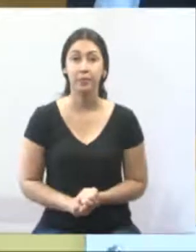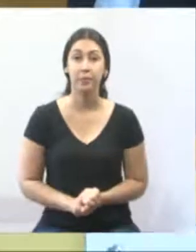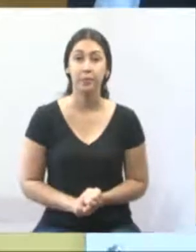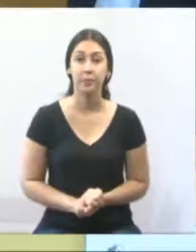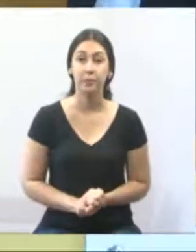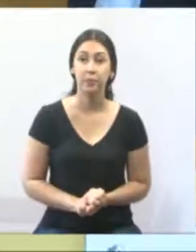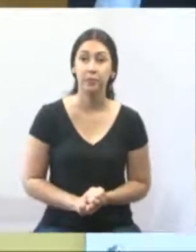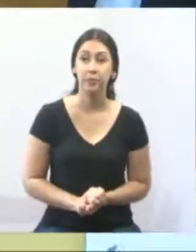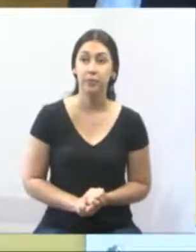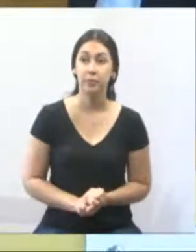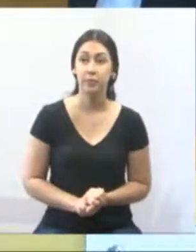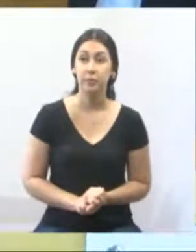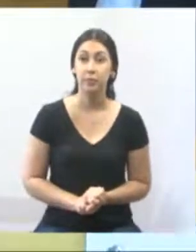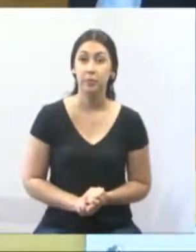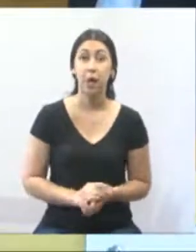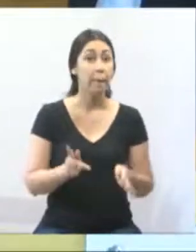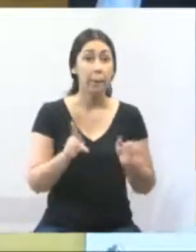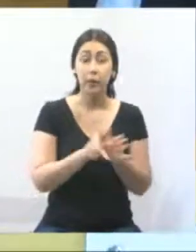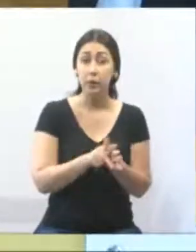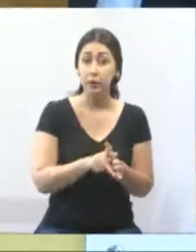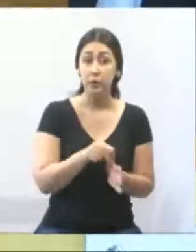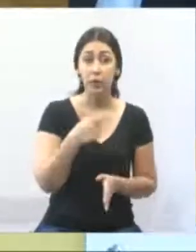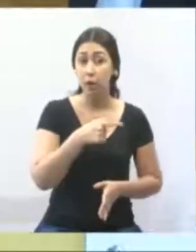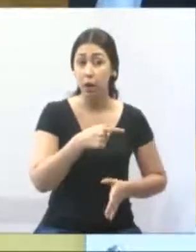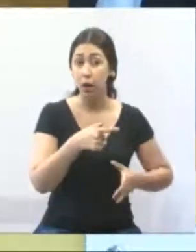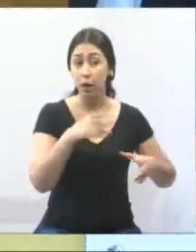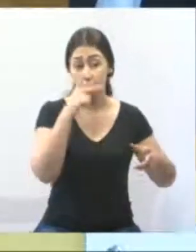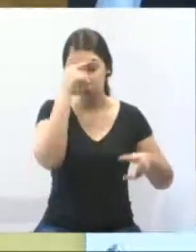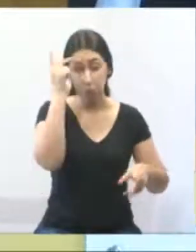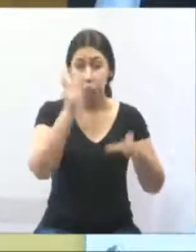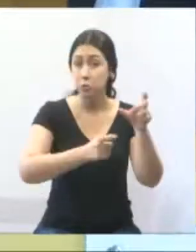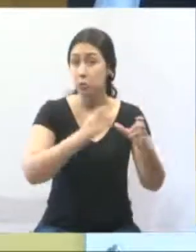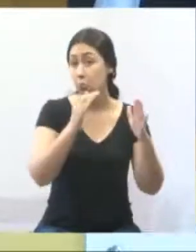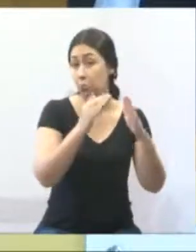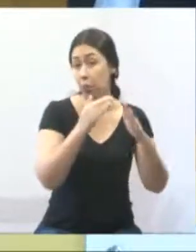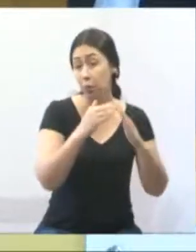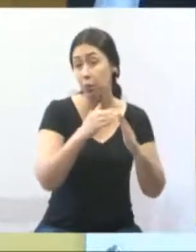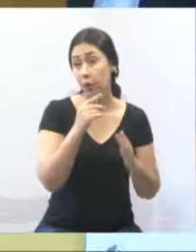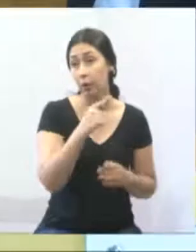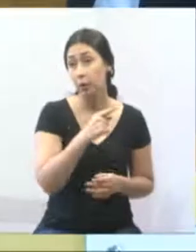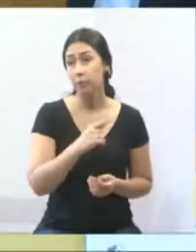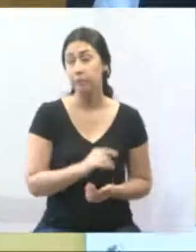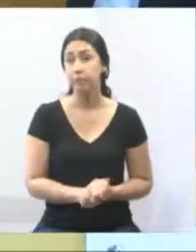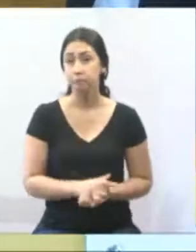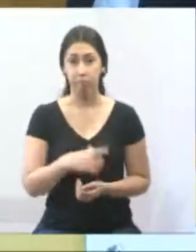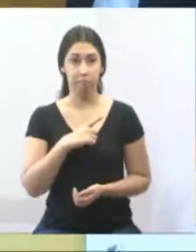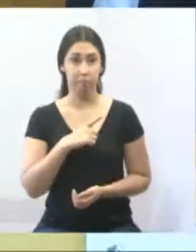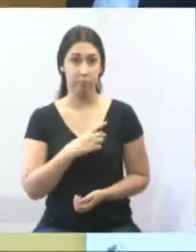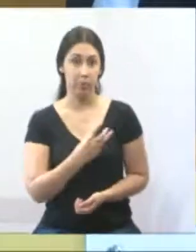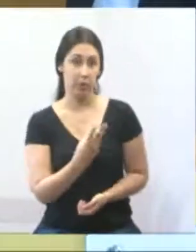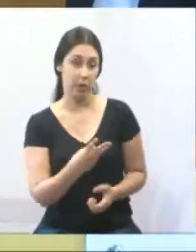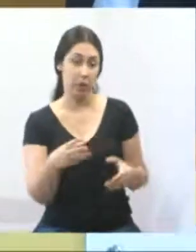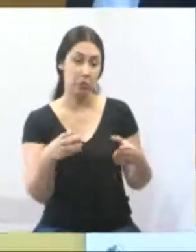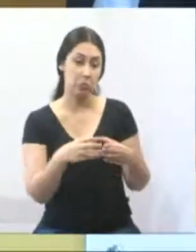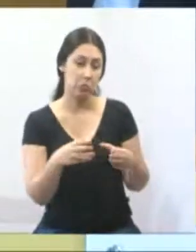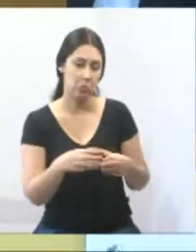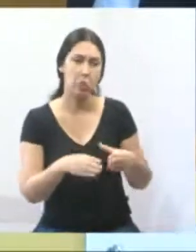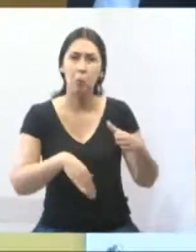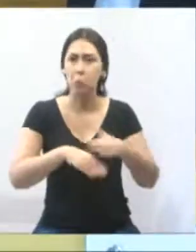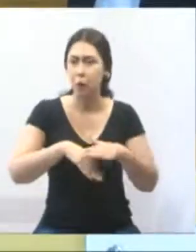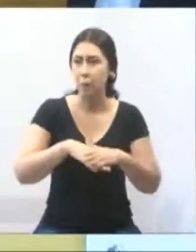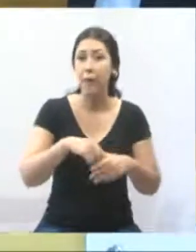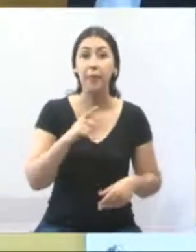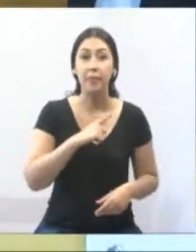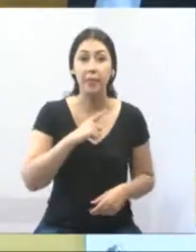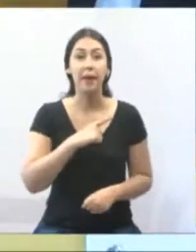que é para a comunidade Jardim Paraíso. Hoje nós temos três equipes formadas mesmo lá, temos